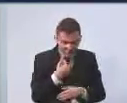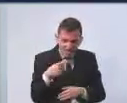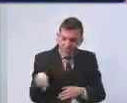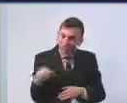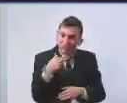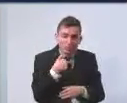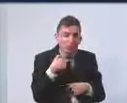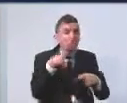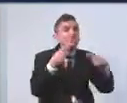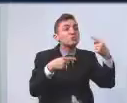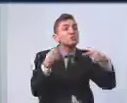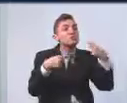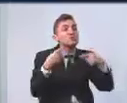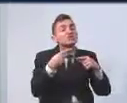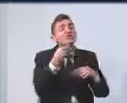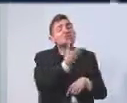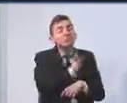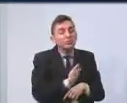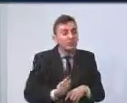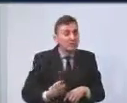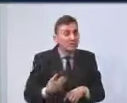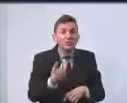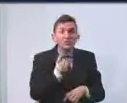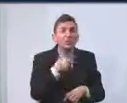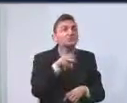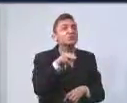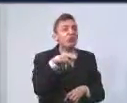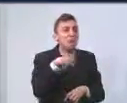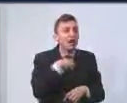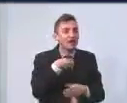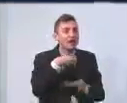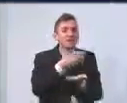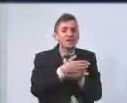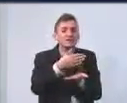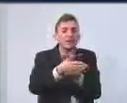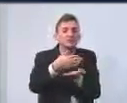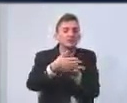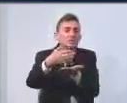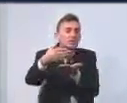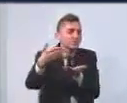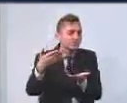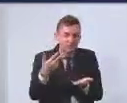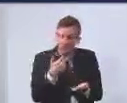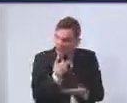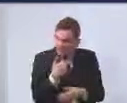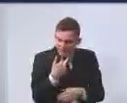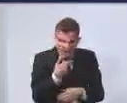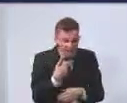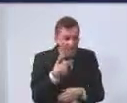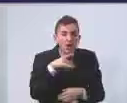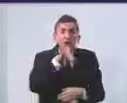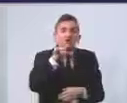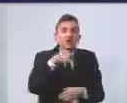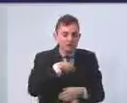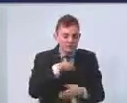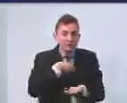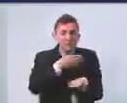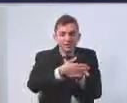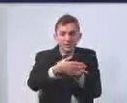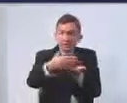política pública de assistência social no estilo Casas Bahia, prestação, não cabe, não cabe, não tem resultado,